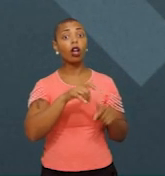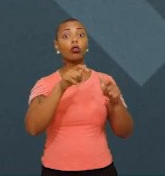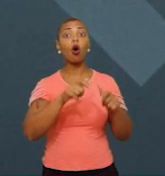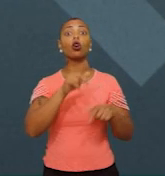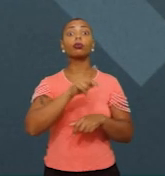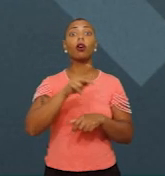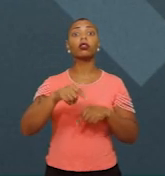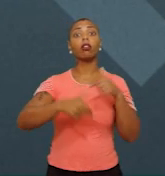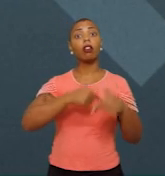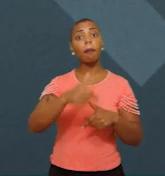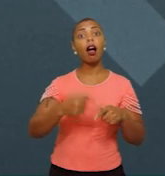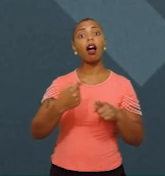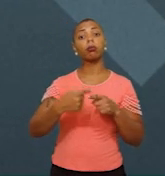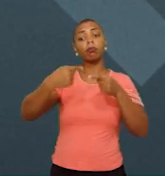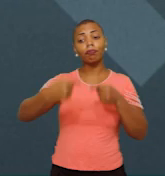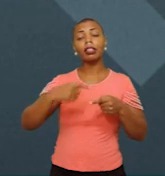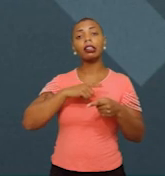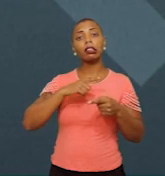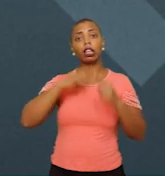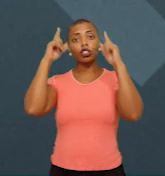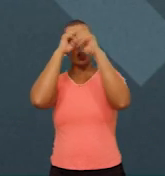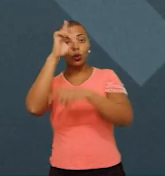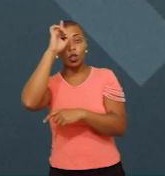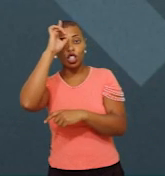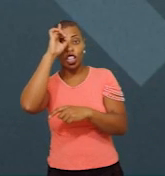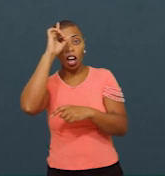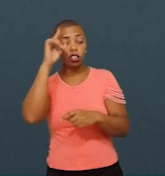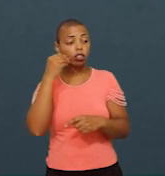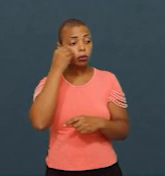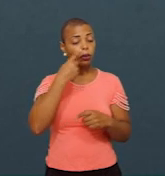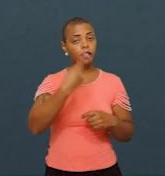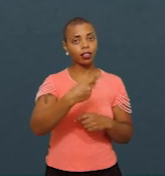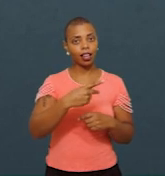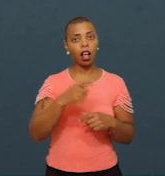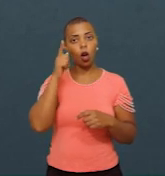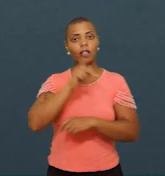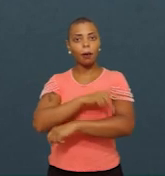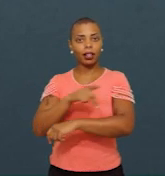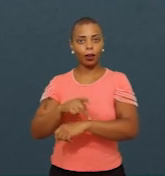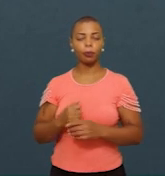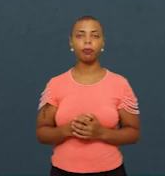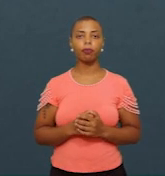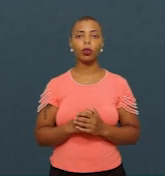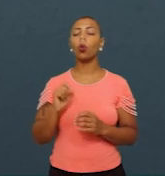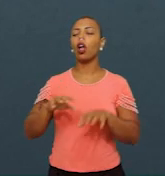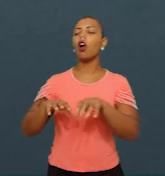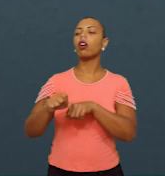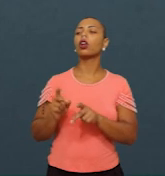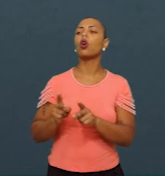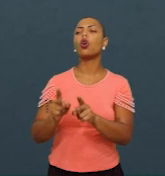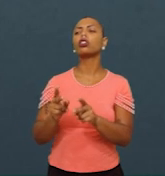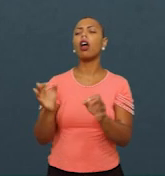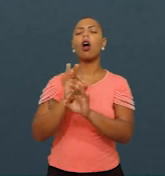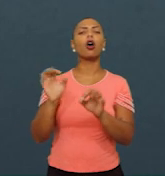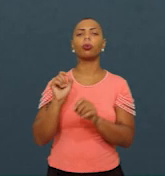enfrenta as dificuldades cotidianas para fazer o pedagógico acontecer. E o que é uma formação continuada efetiva? A gente tem alguns